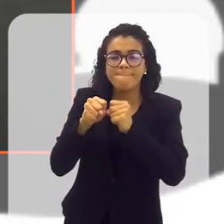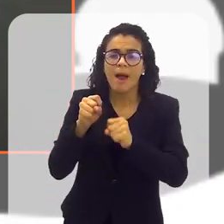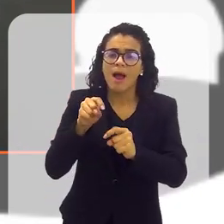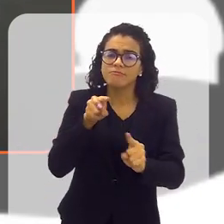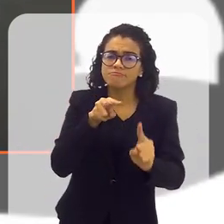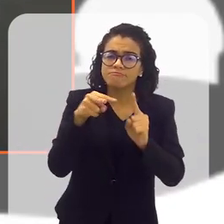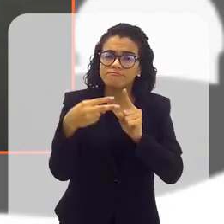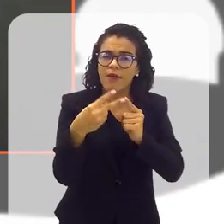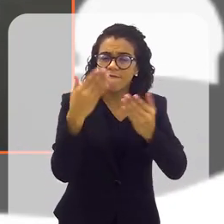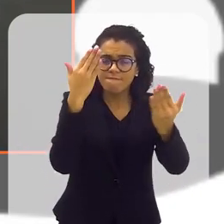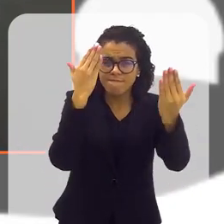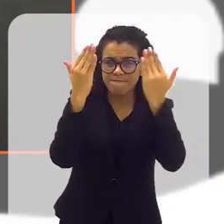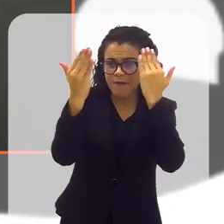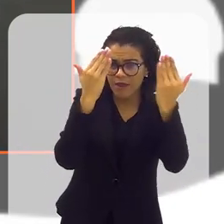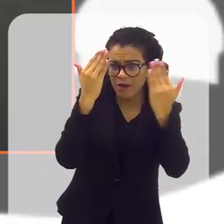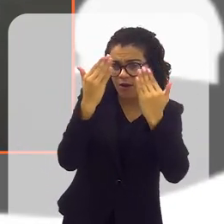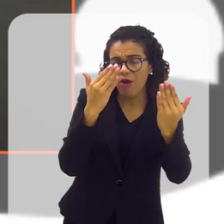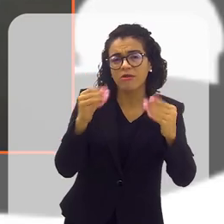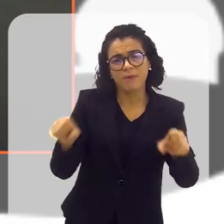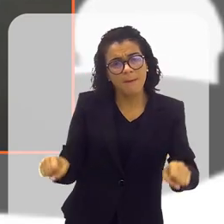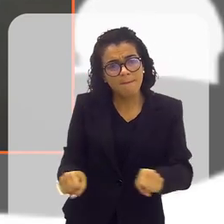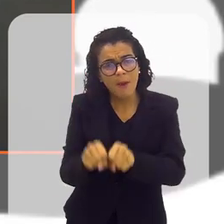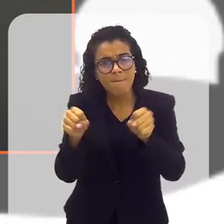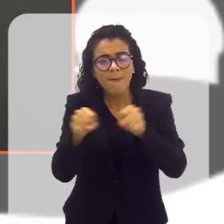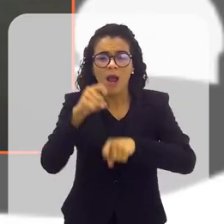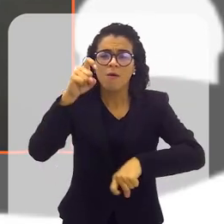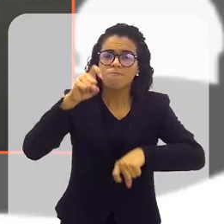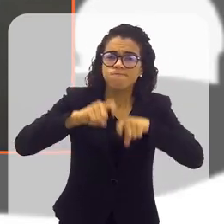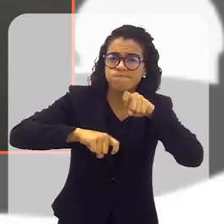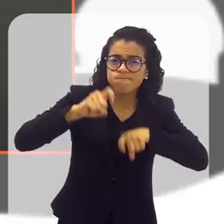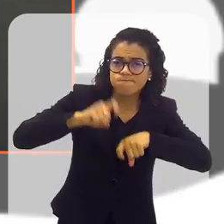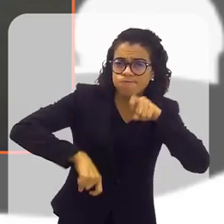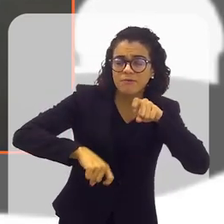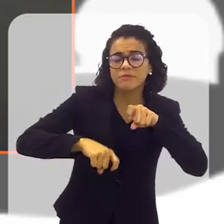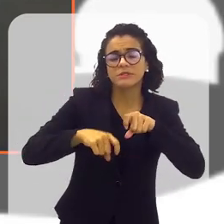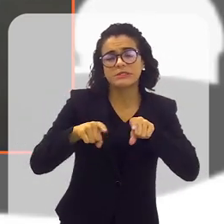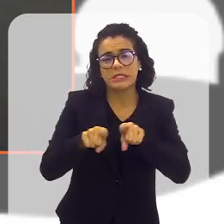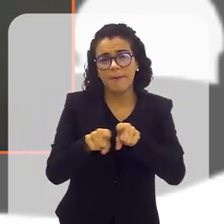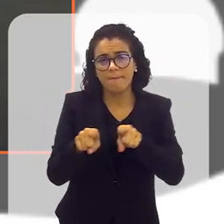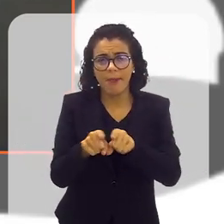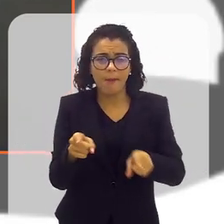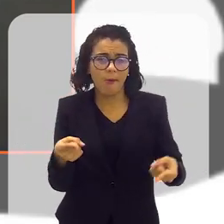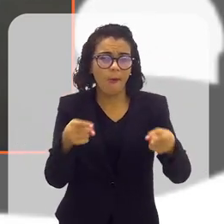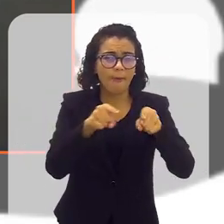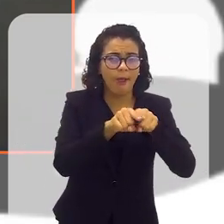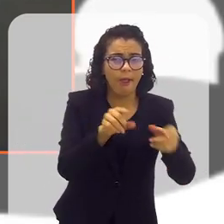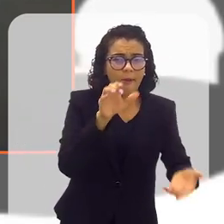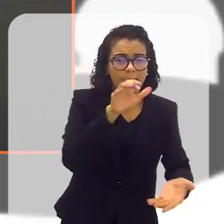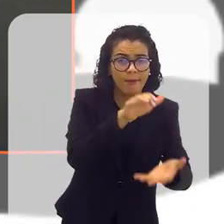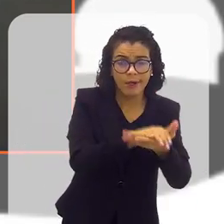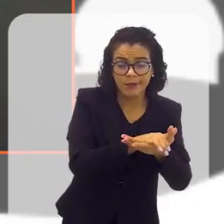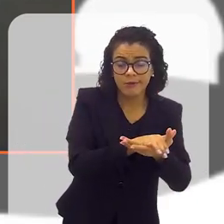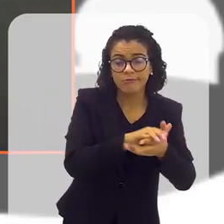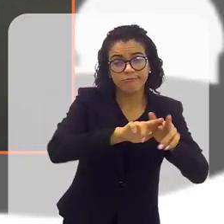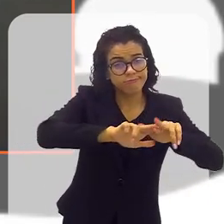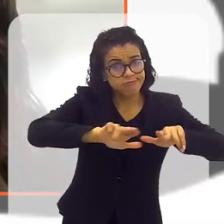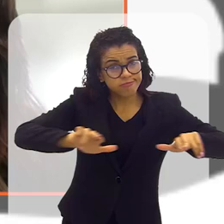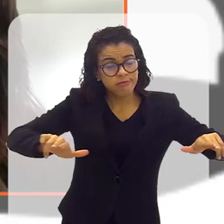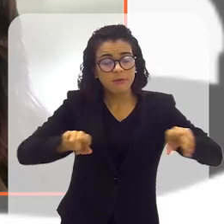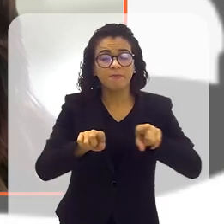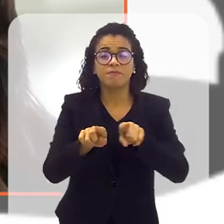psicológico, serem violadas do ponto de vista sexual por seus companheiros, pelos seus maridos,